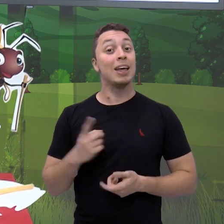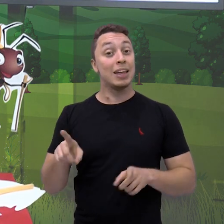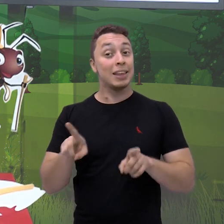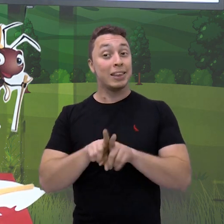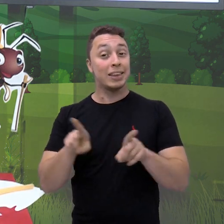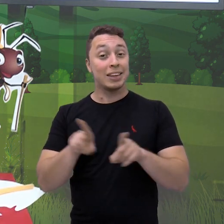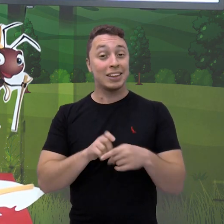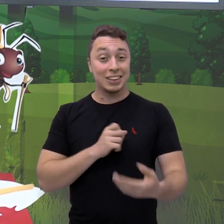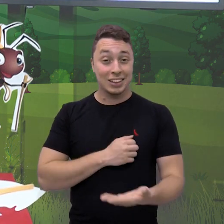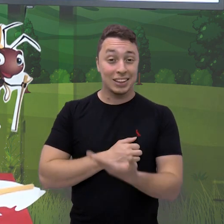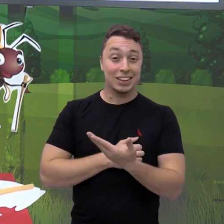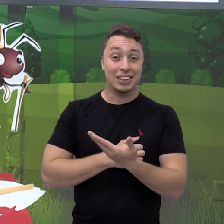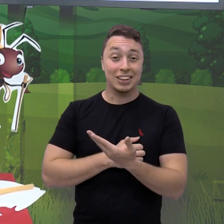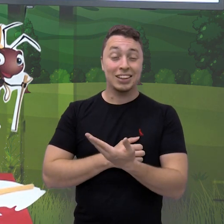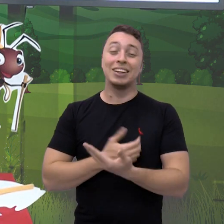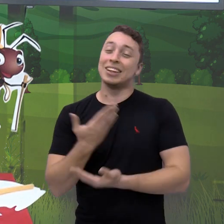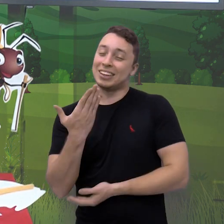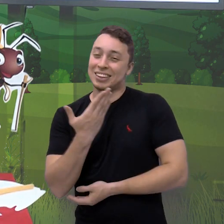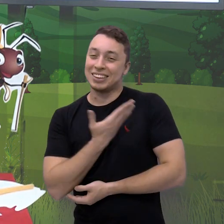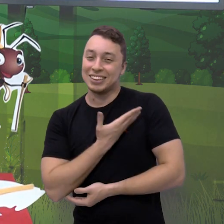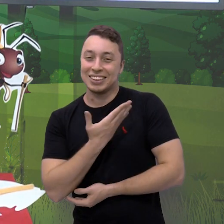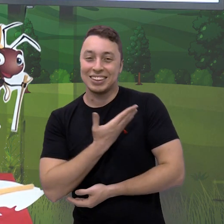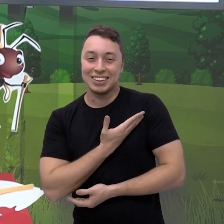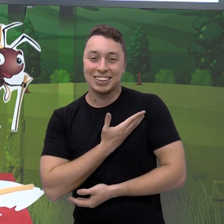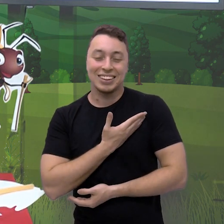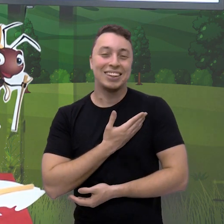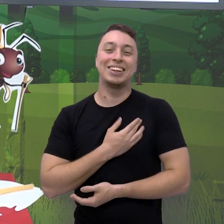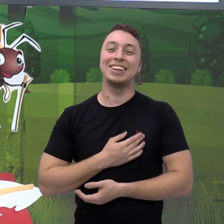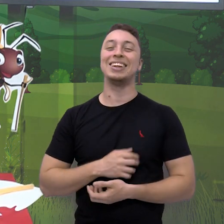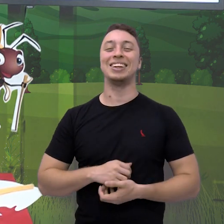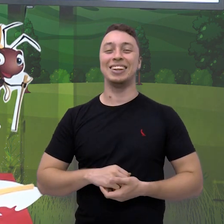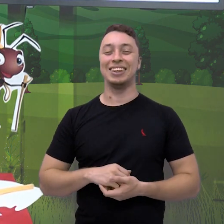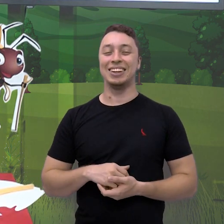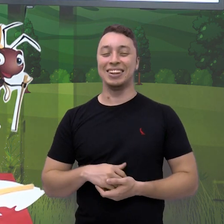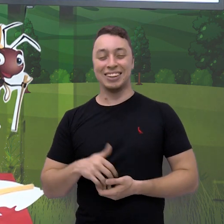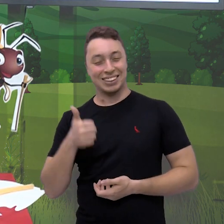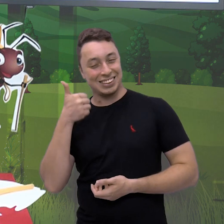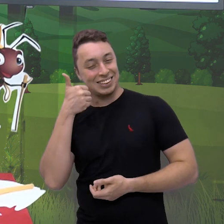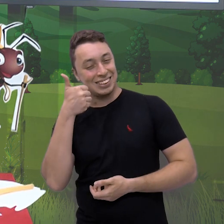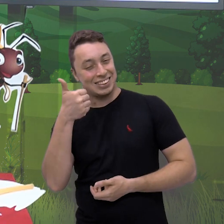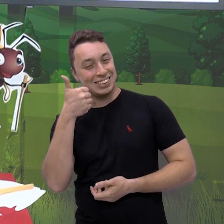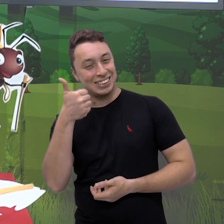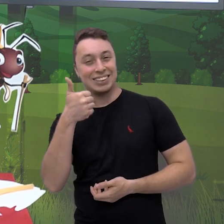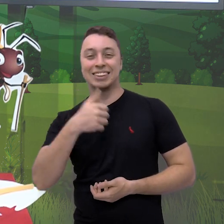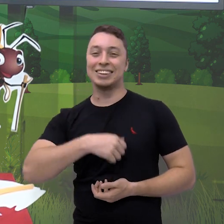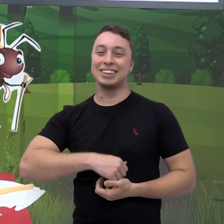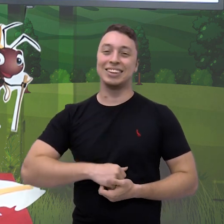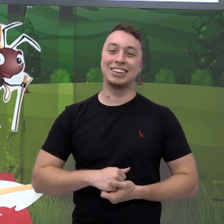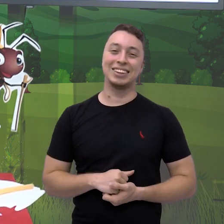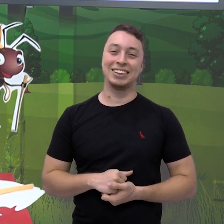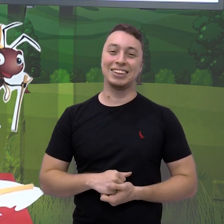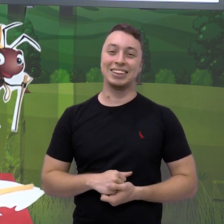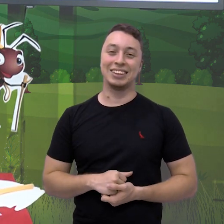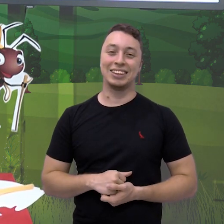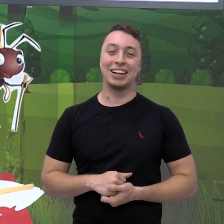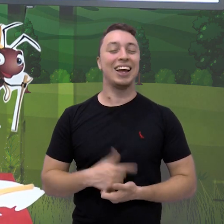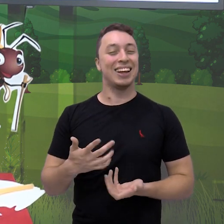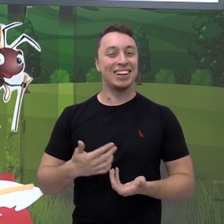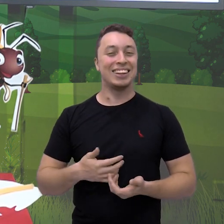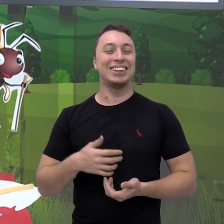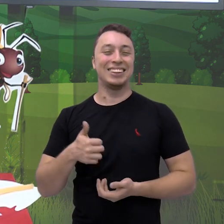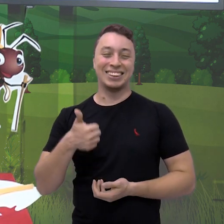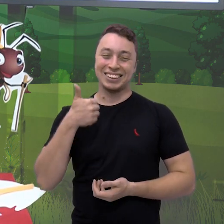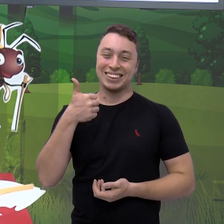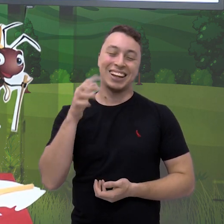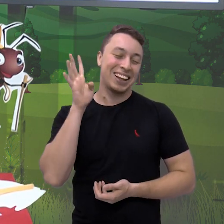esse outro coleguinha bem divertido. Esse coleguinha apareceu também para dizer, olha, que legal